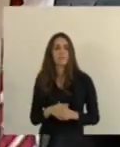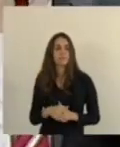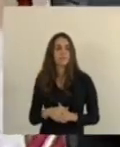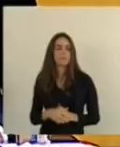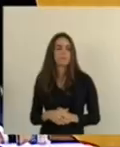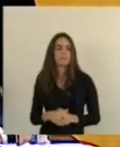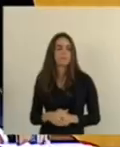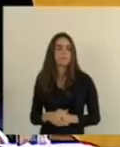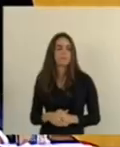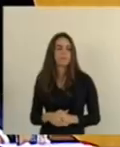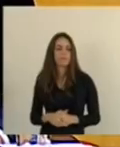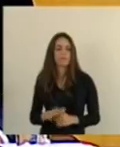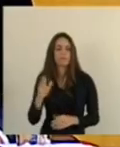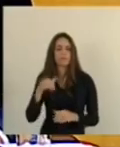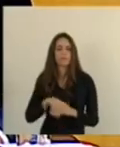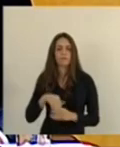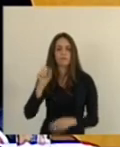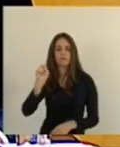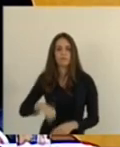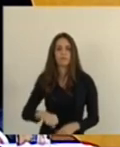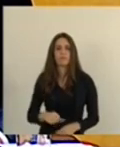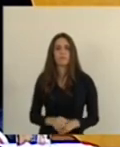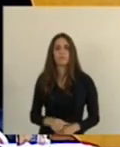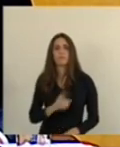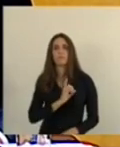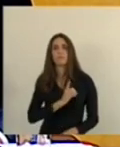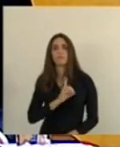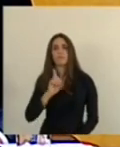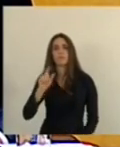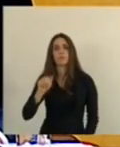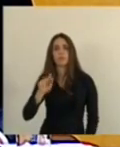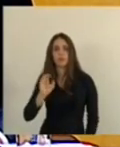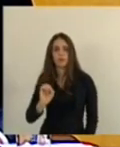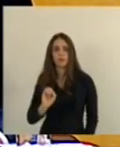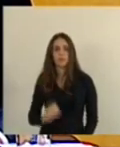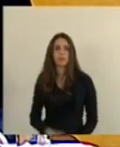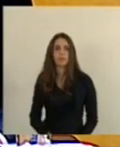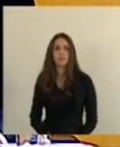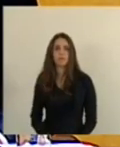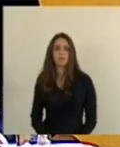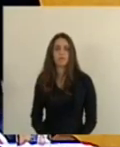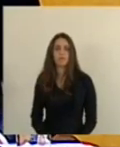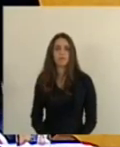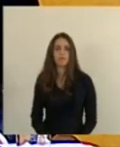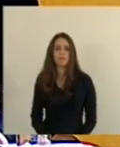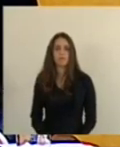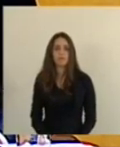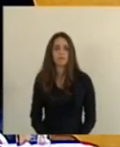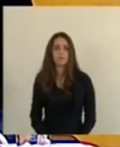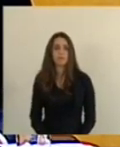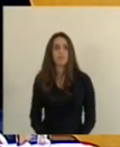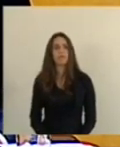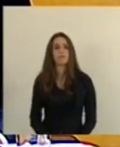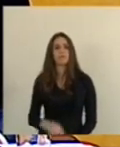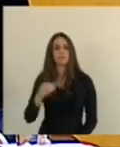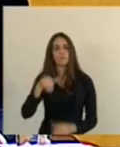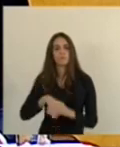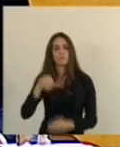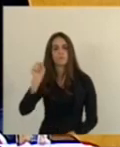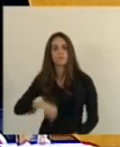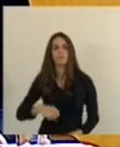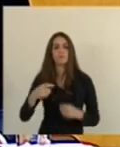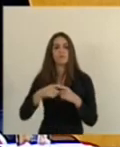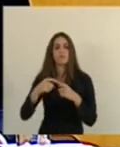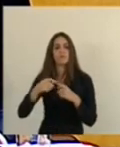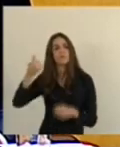Deputado Dari Pagung vota sim. Delegado Danilo Baense? Voto sim, presidente. Deputado Danilo vota sim. Doutor